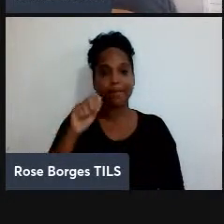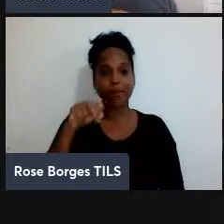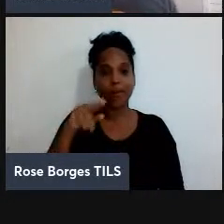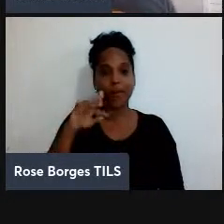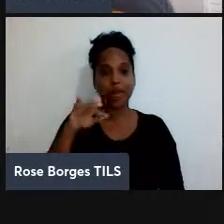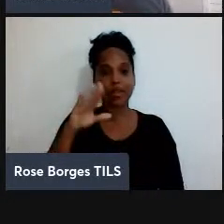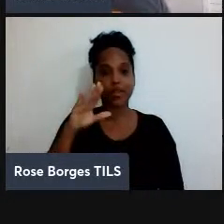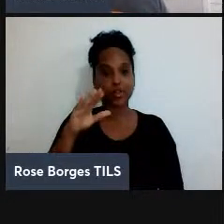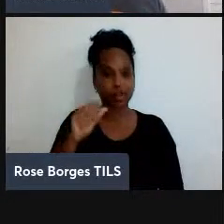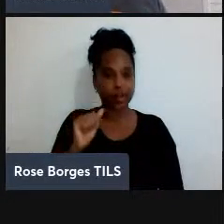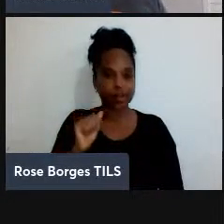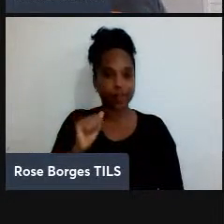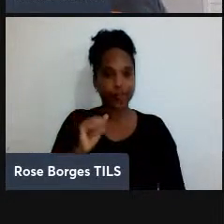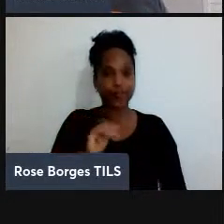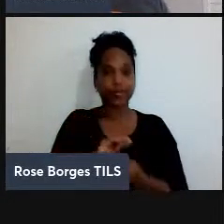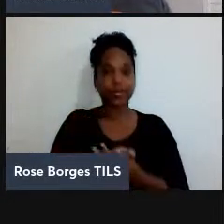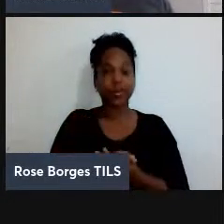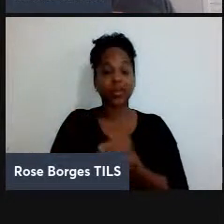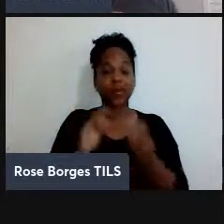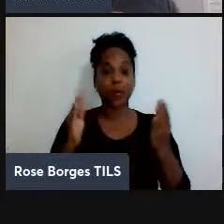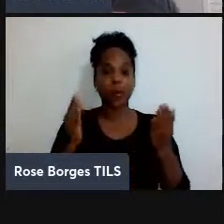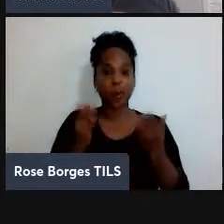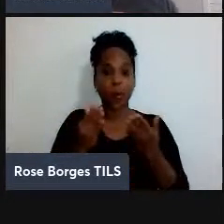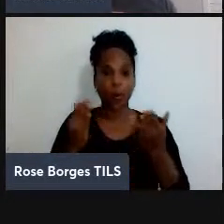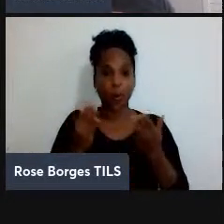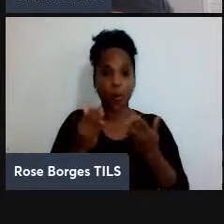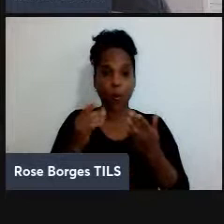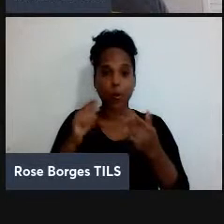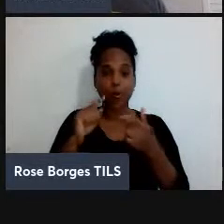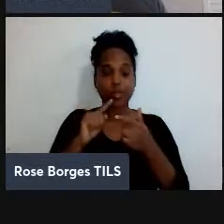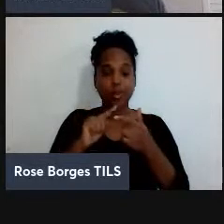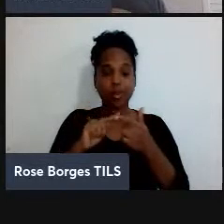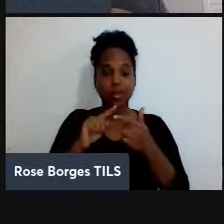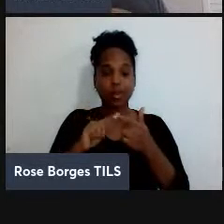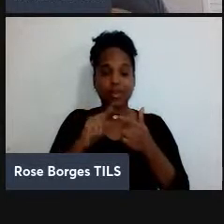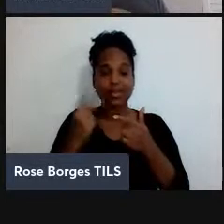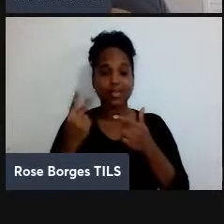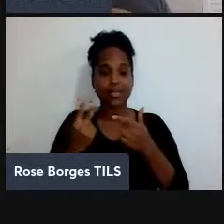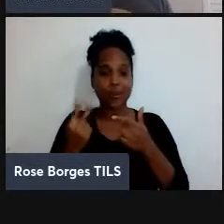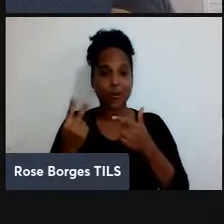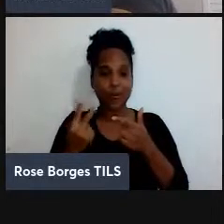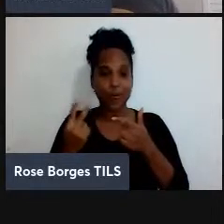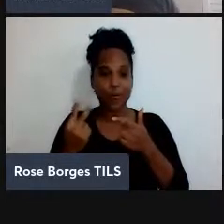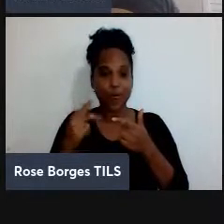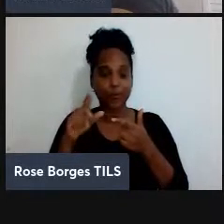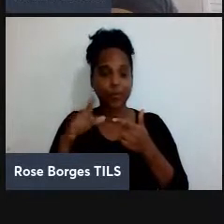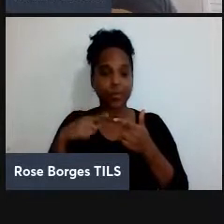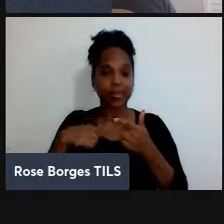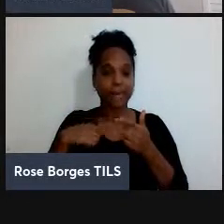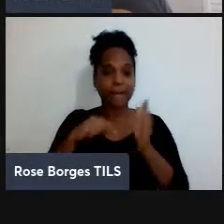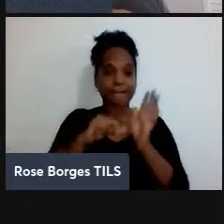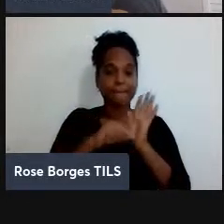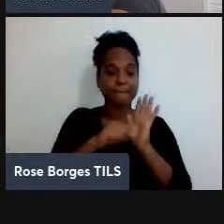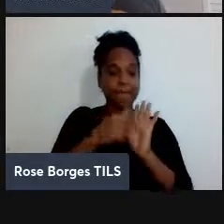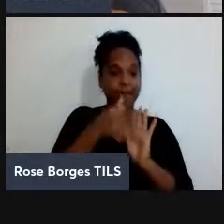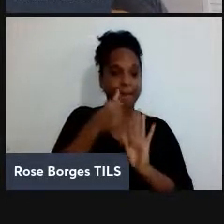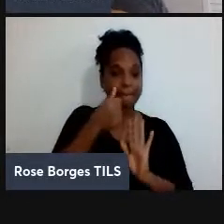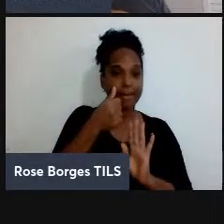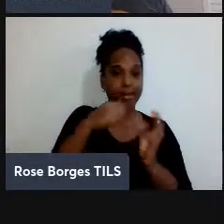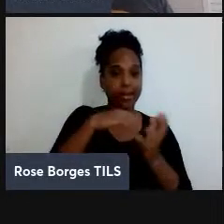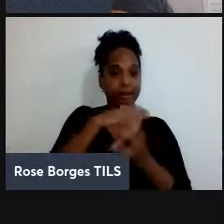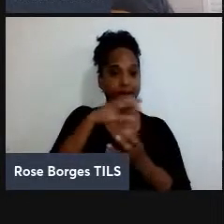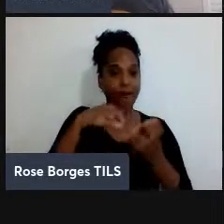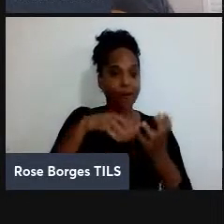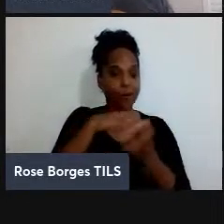a gente está vivendo o que a gente chama de segunda revolução quântica. Então, nessa primeira revolução quântica, de certa